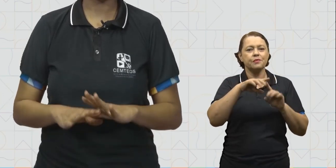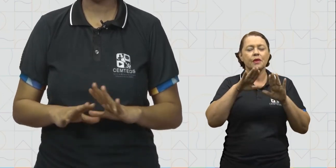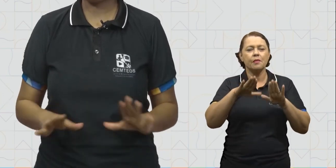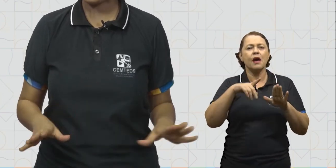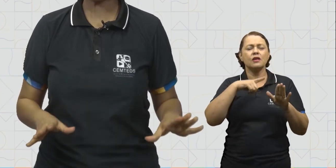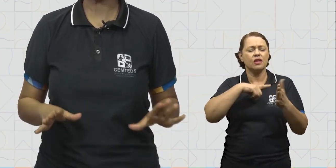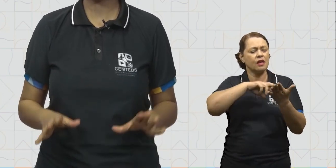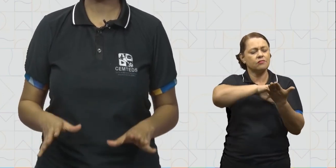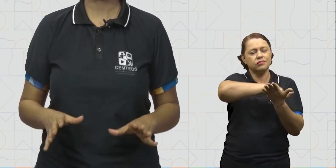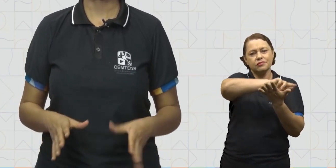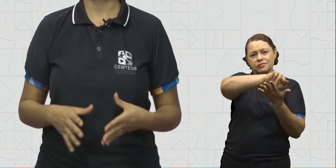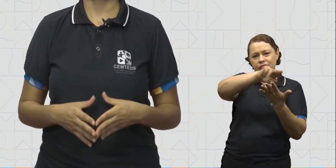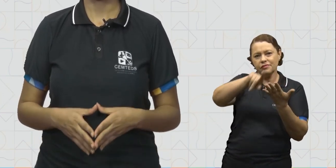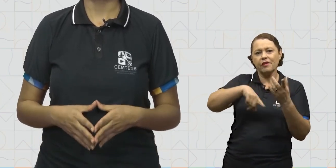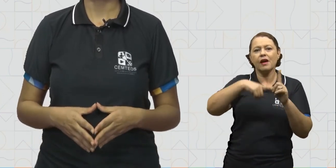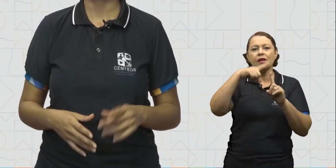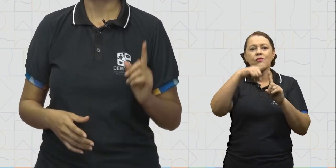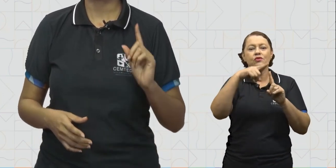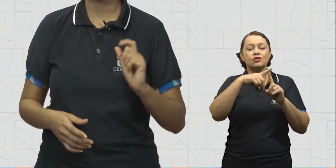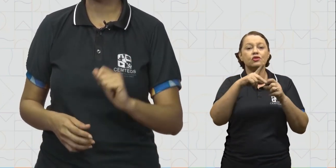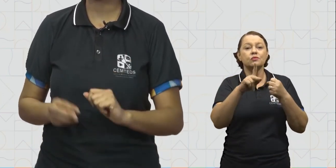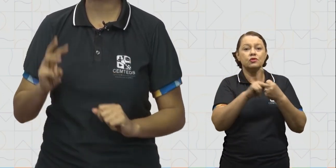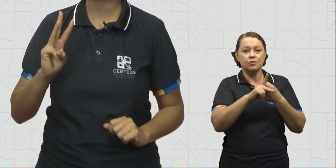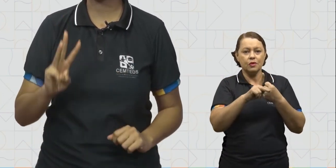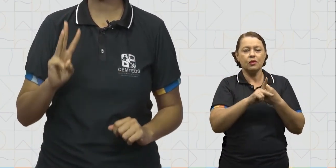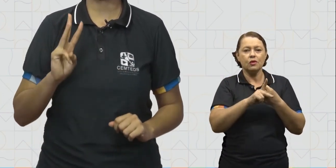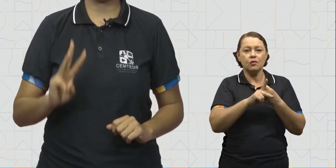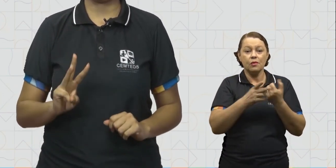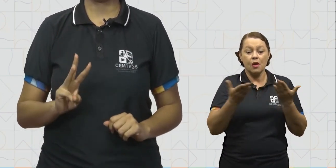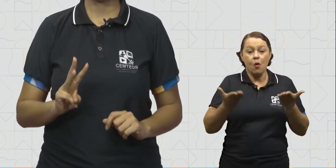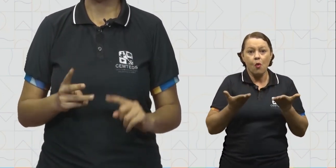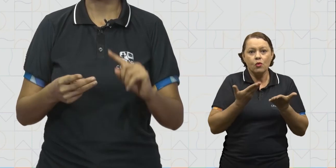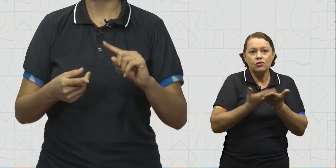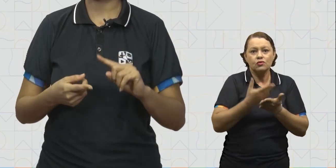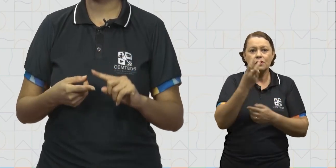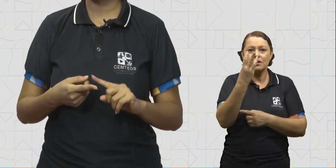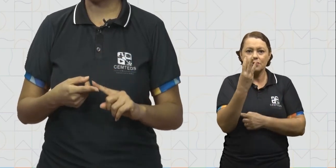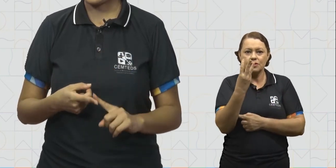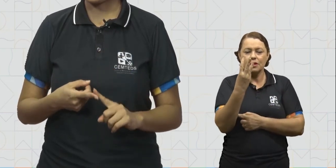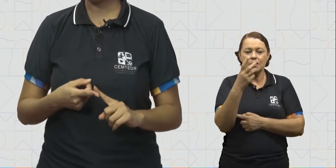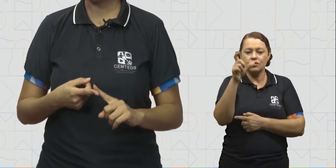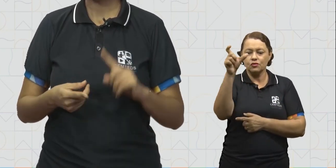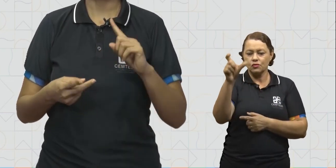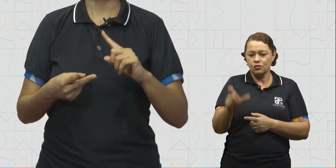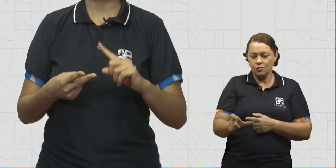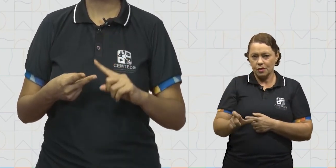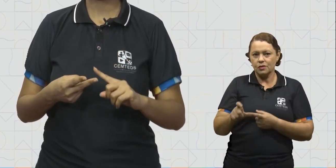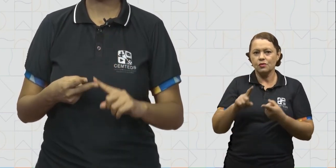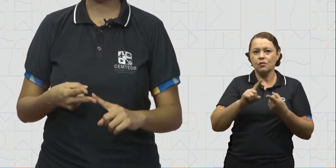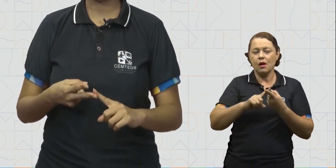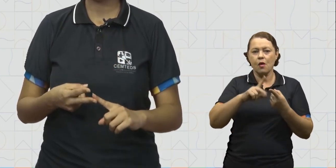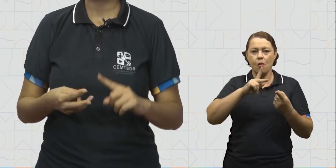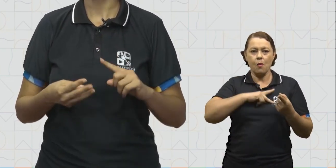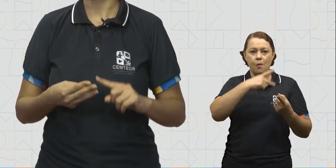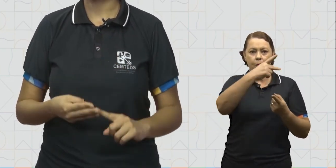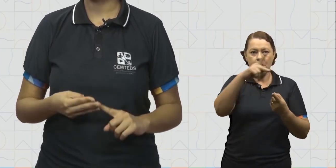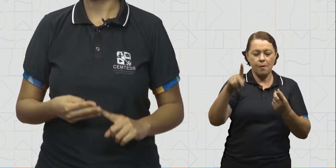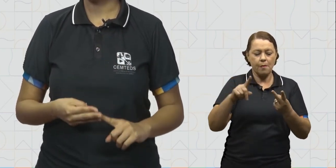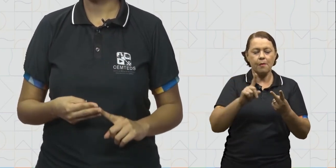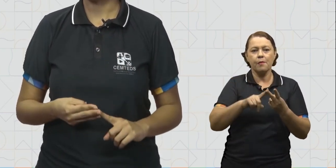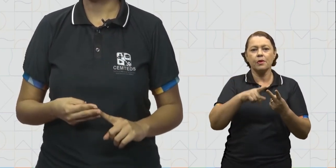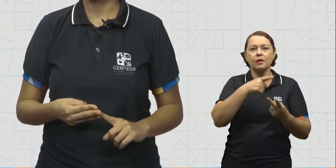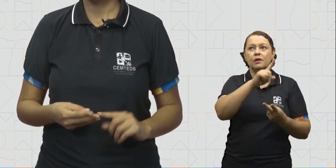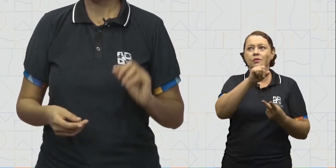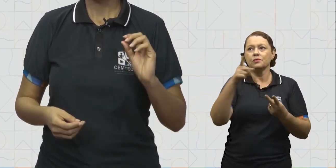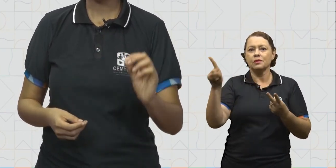existirem diversos tipos de pronomes, nós vimos três deles. O pessoal, o possessivo e o